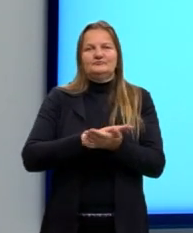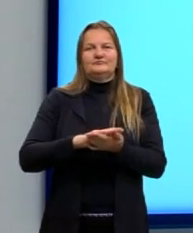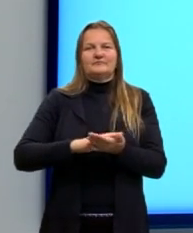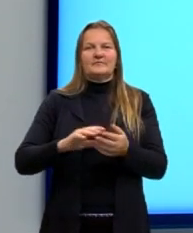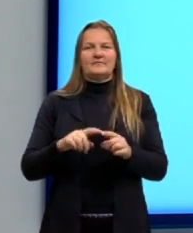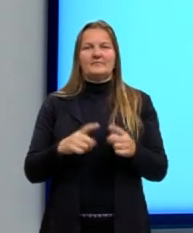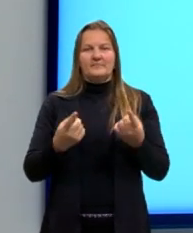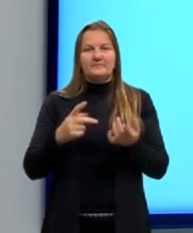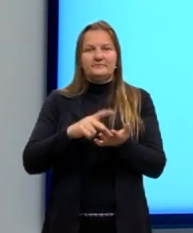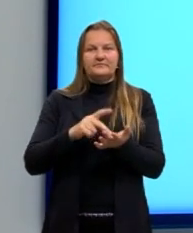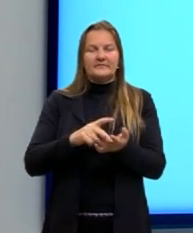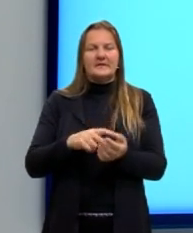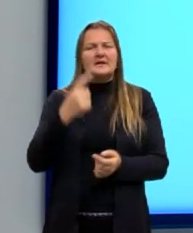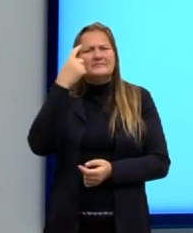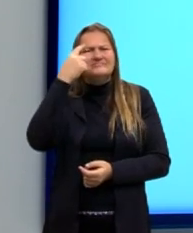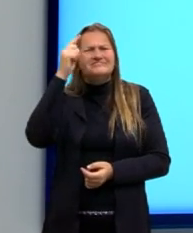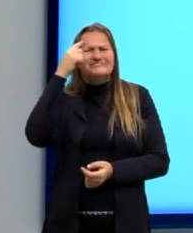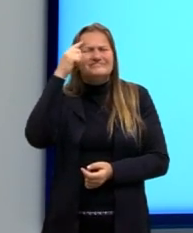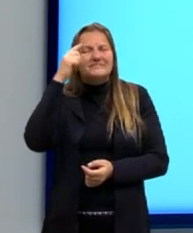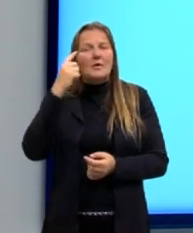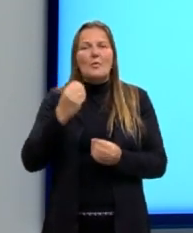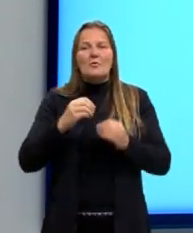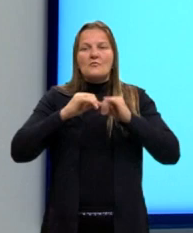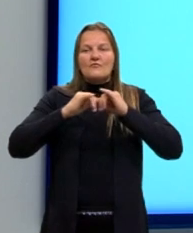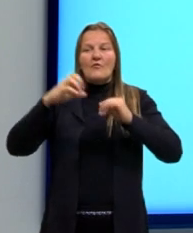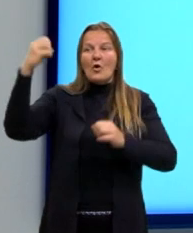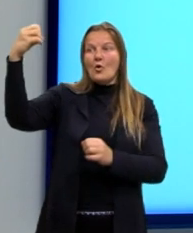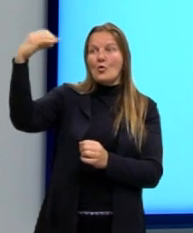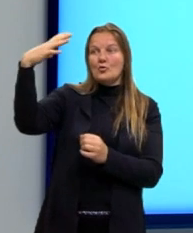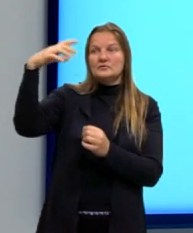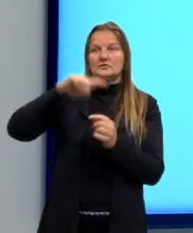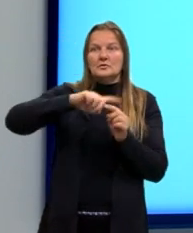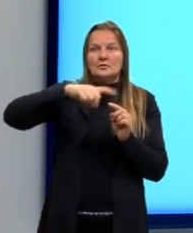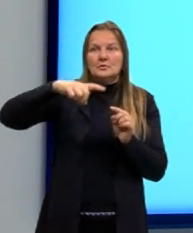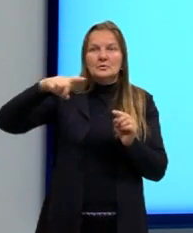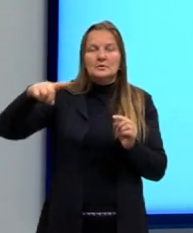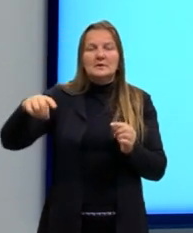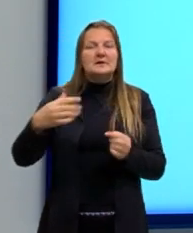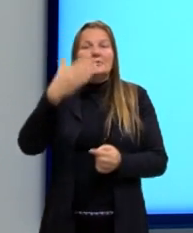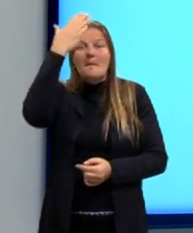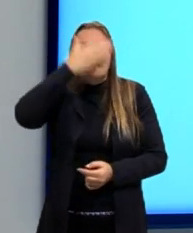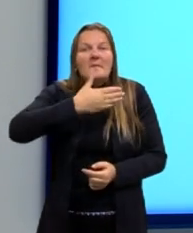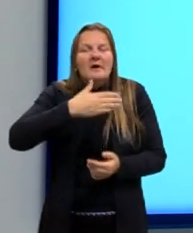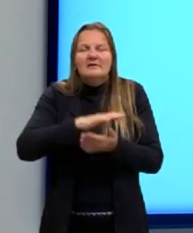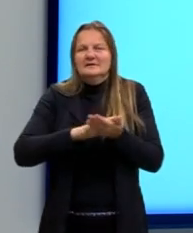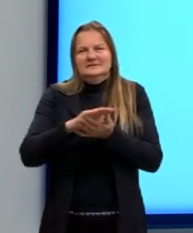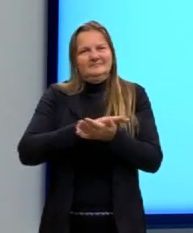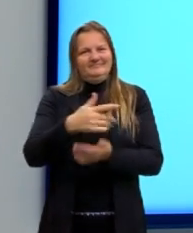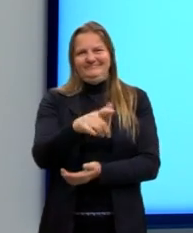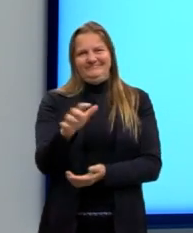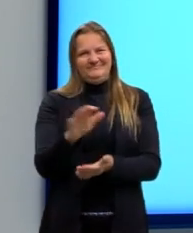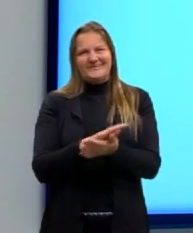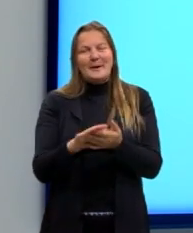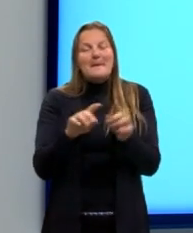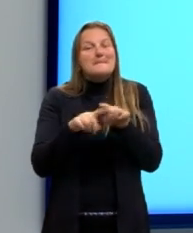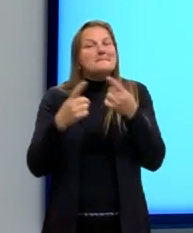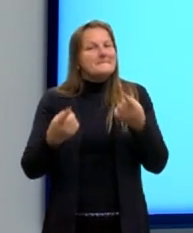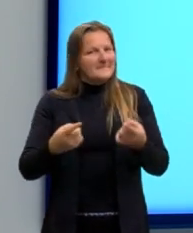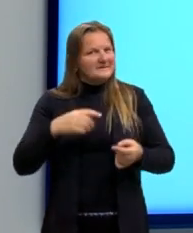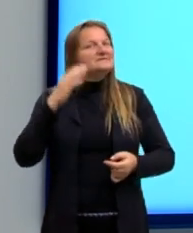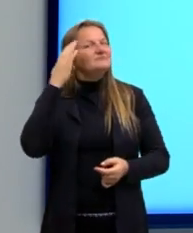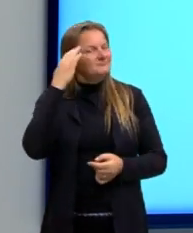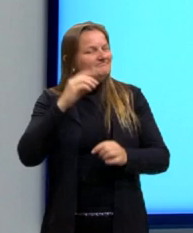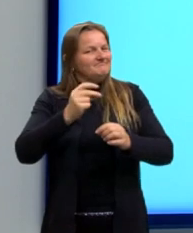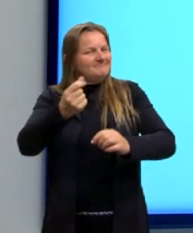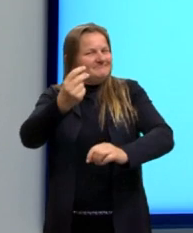verdade, né? A ideia que a luz se propaga como onda. Então, ele não tinha as demonstrações, mas já